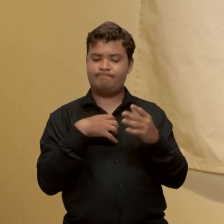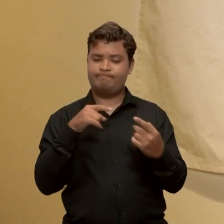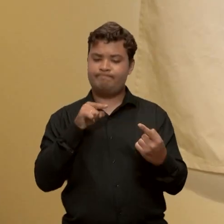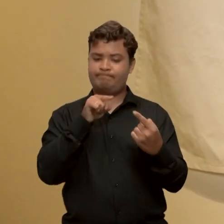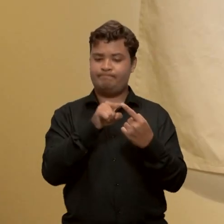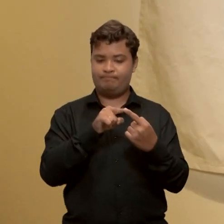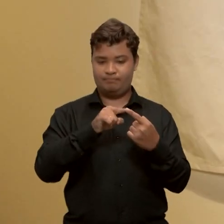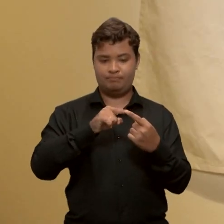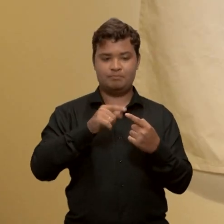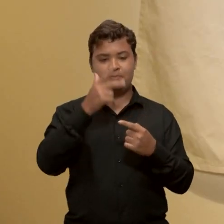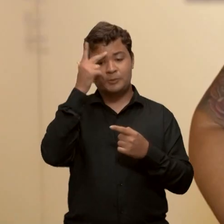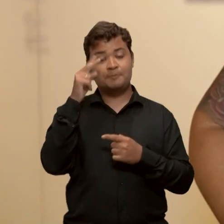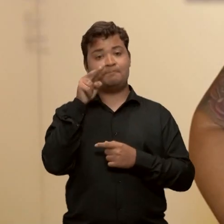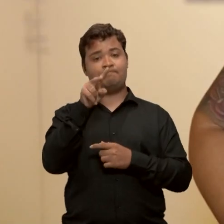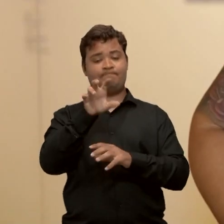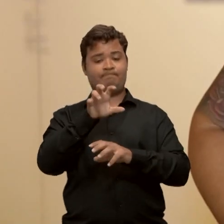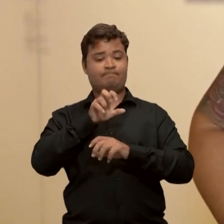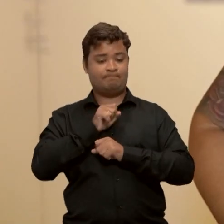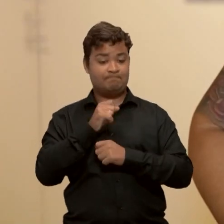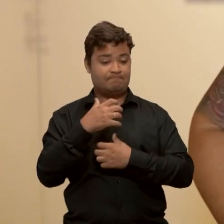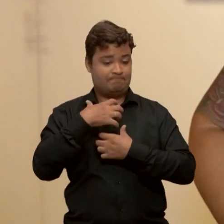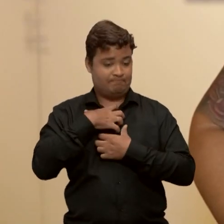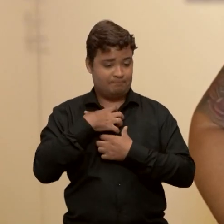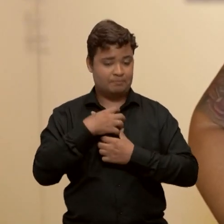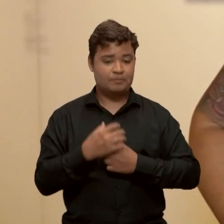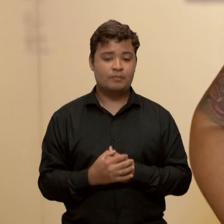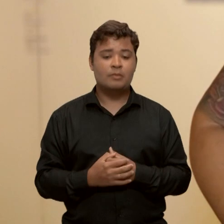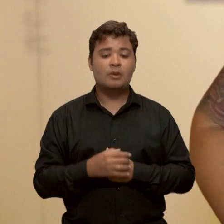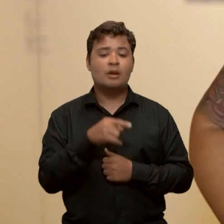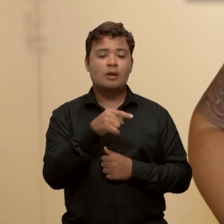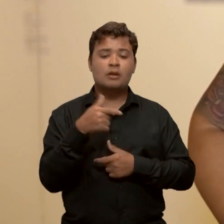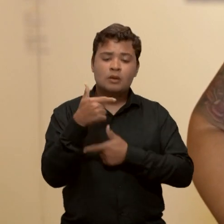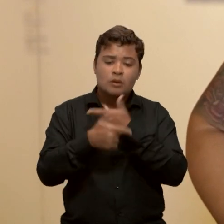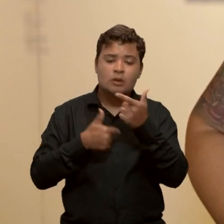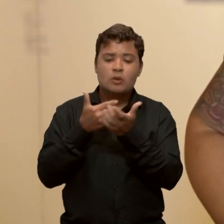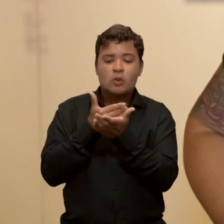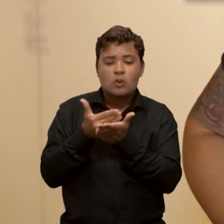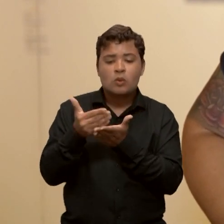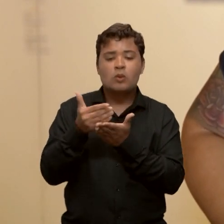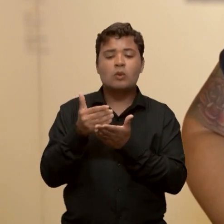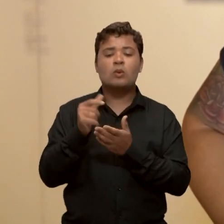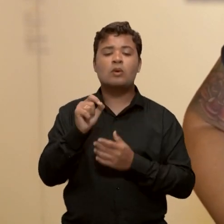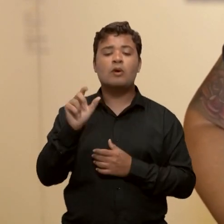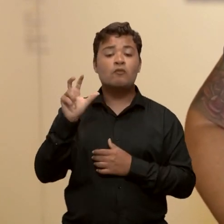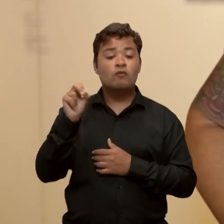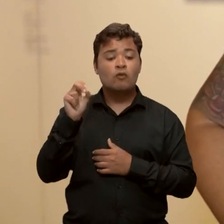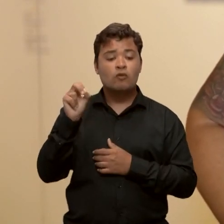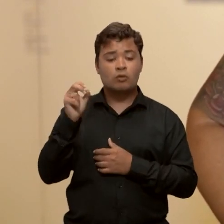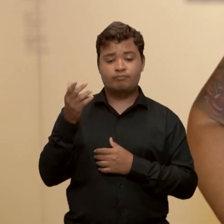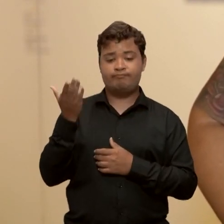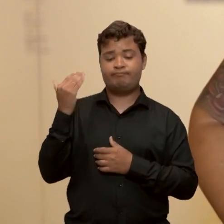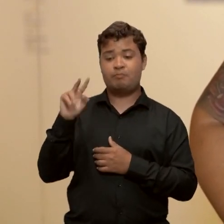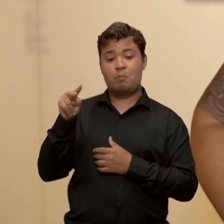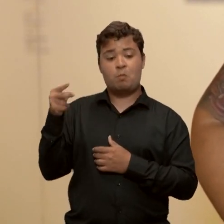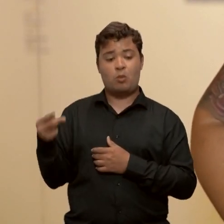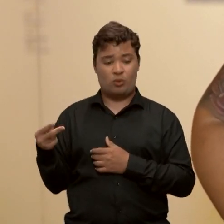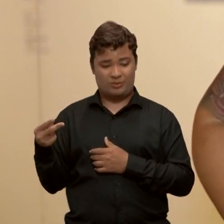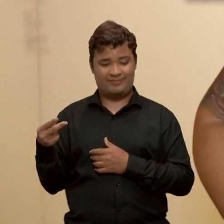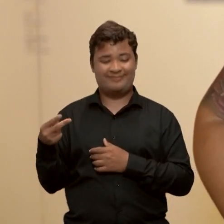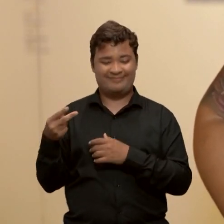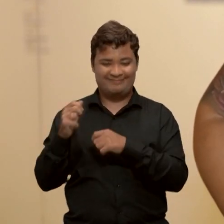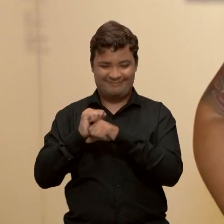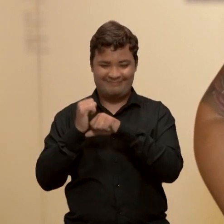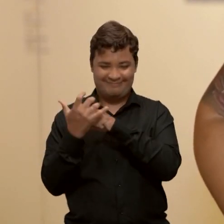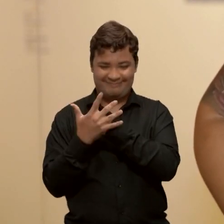com quem vê a obra. Esse é um trabalho que começa com a morte da minha avó, bem no comecinho da pandemia.